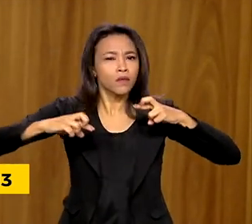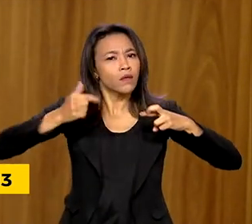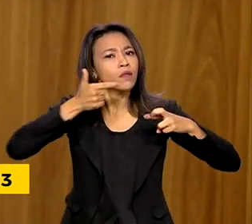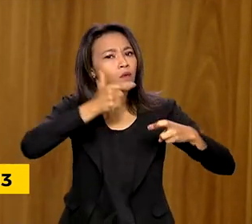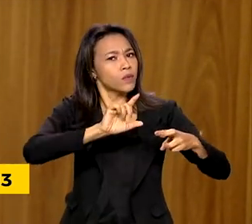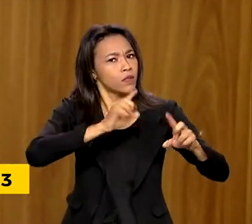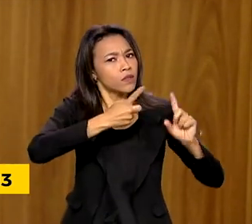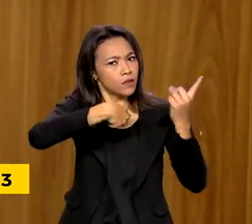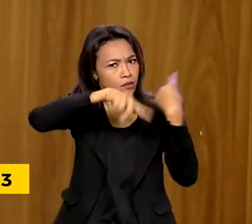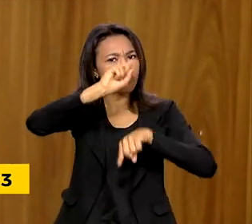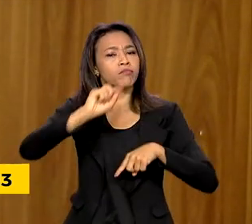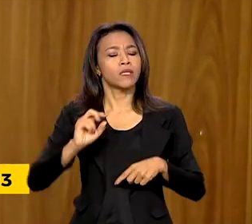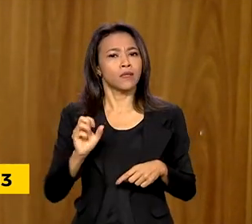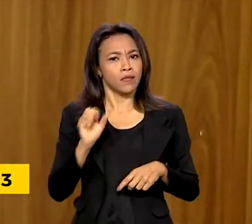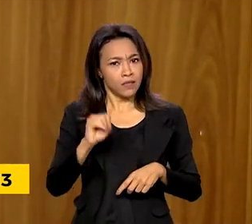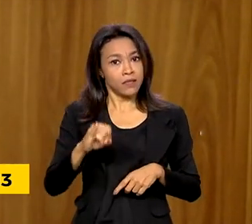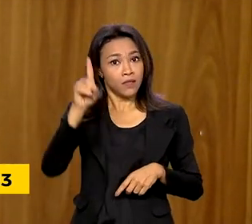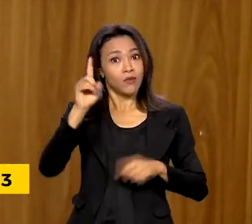certo. E se Deus quiser vai ser concluído.